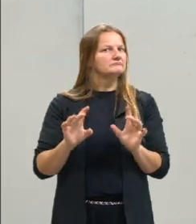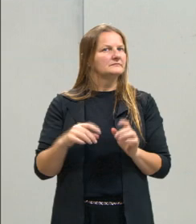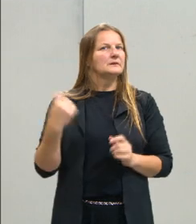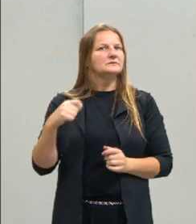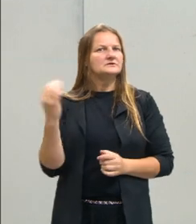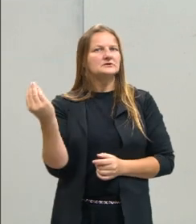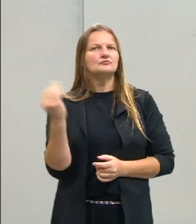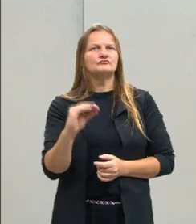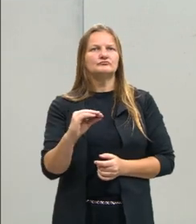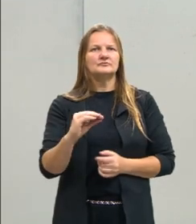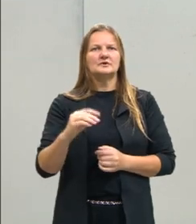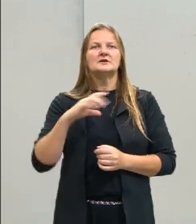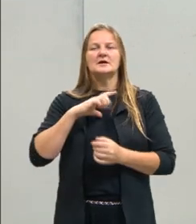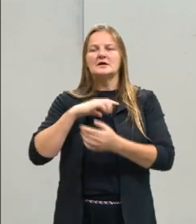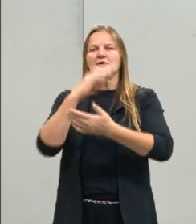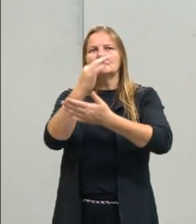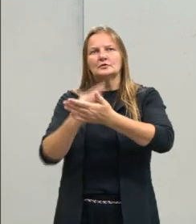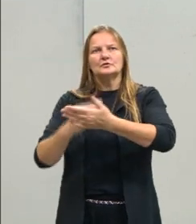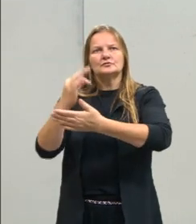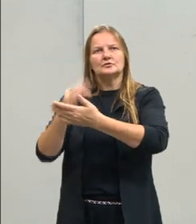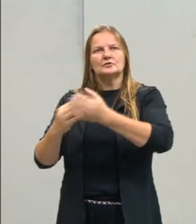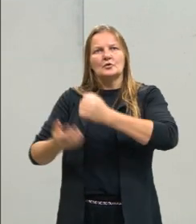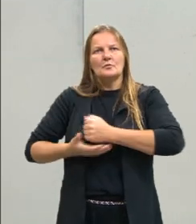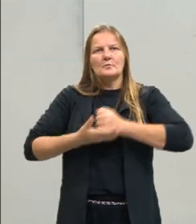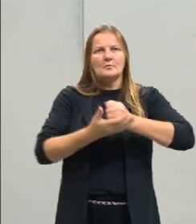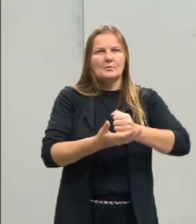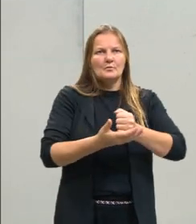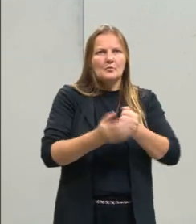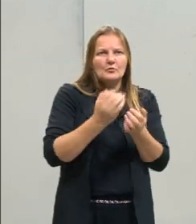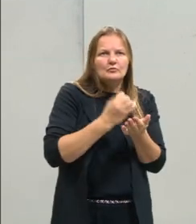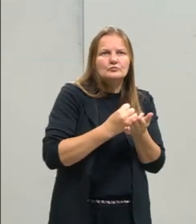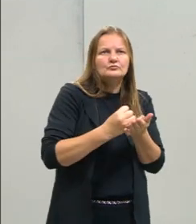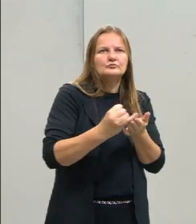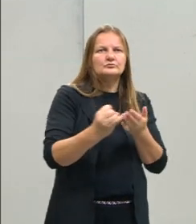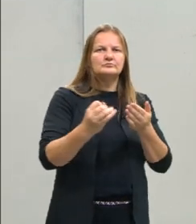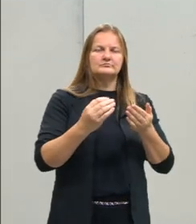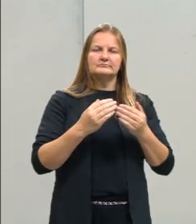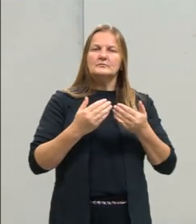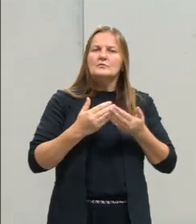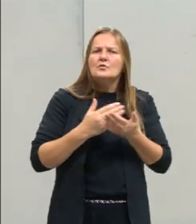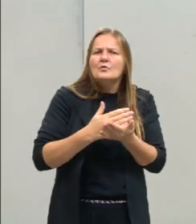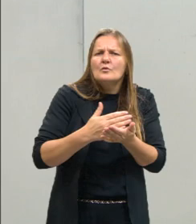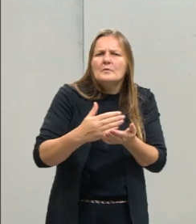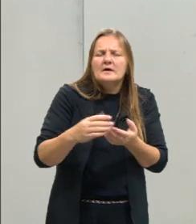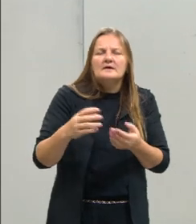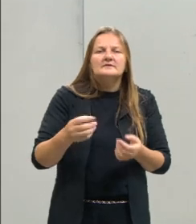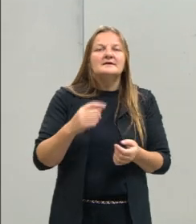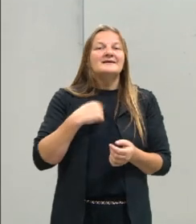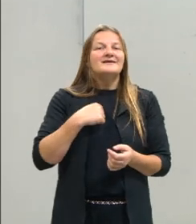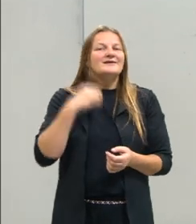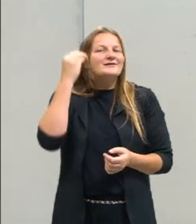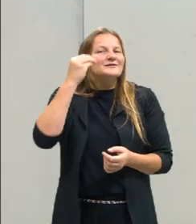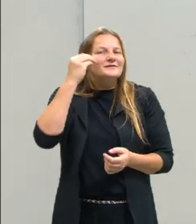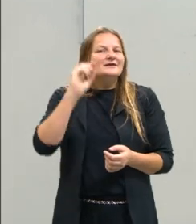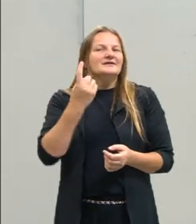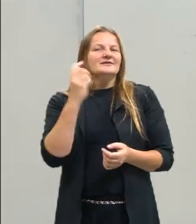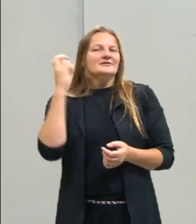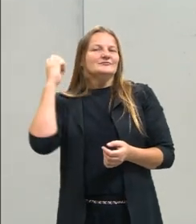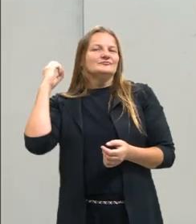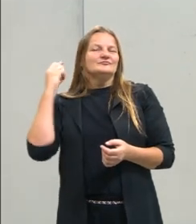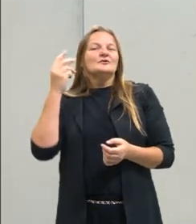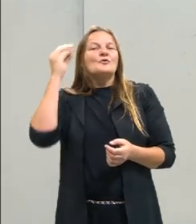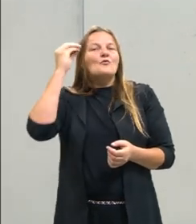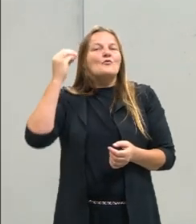eu tenho textos de apoio, e é a partir daí, e a partir da minha bagagem cultural, de